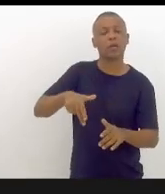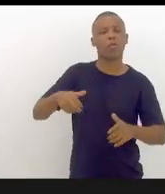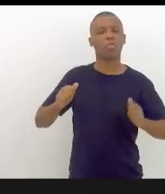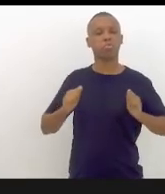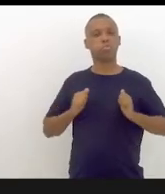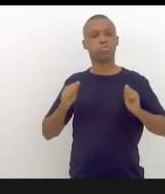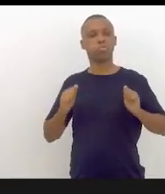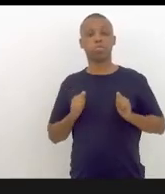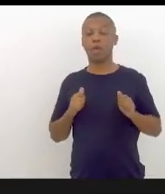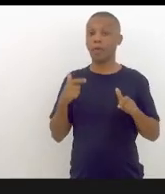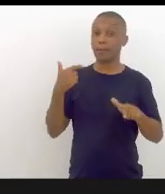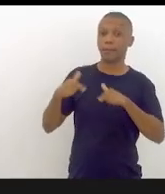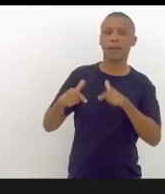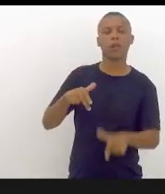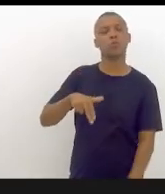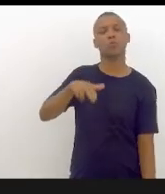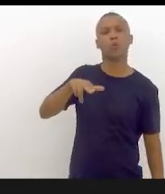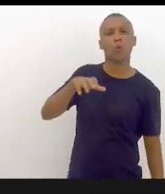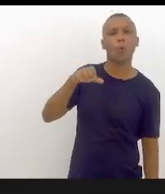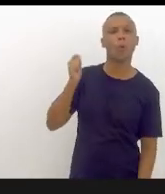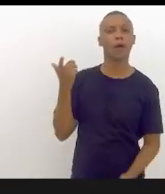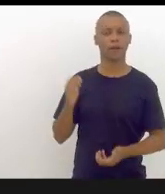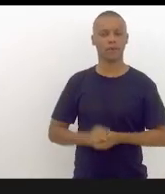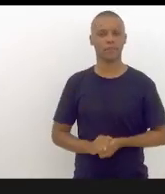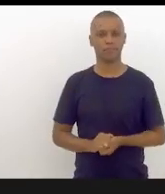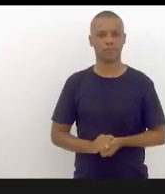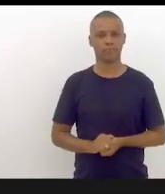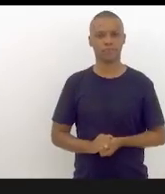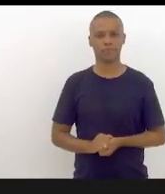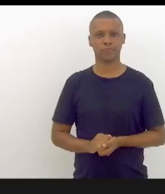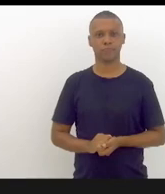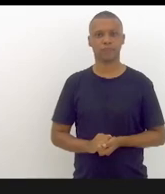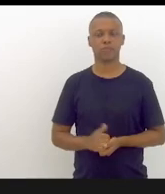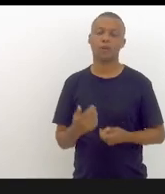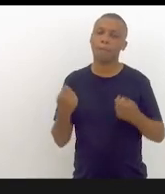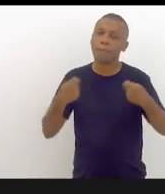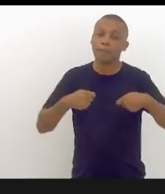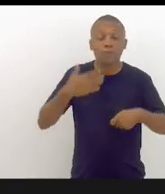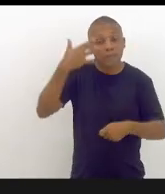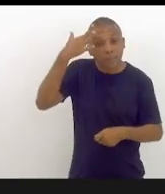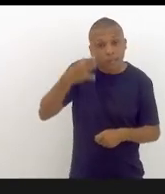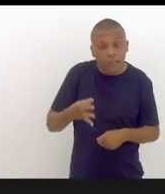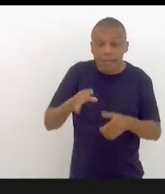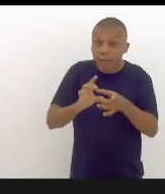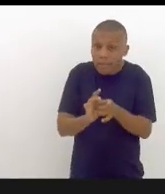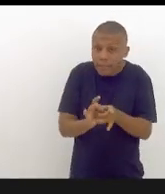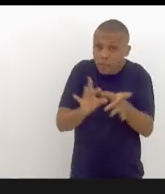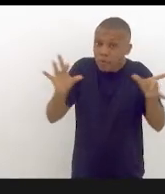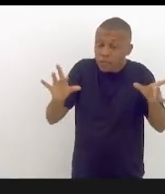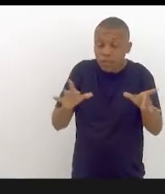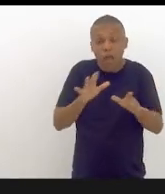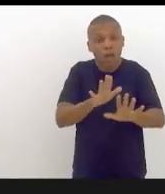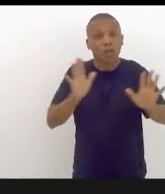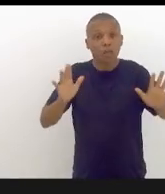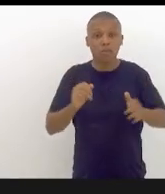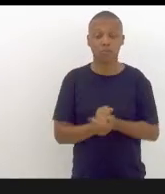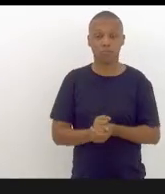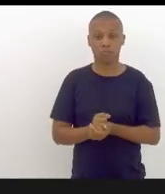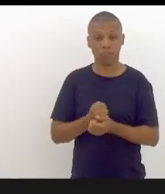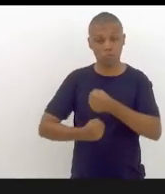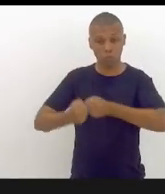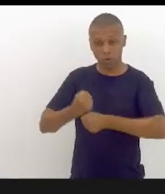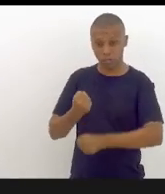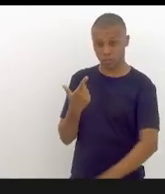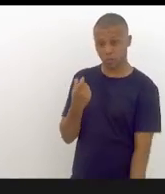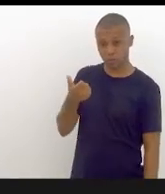de um louco que ocupou a presidência da República. Tem que entender que a democracia é isso. Quando ele ganhou em 2018,